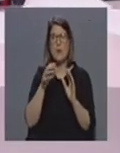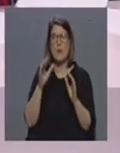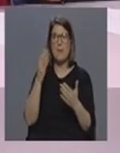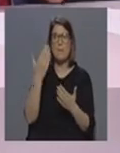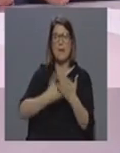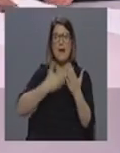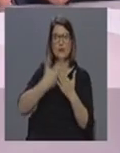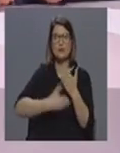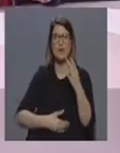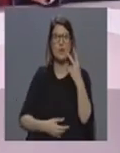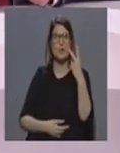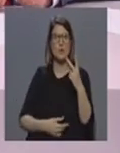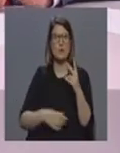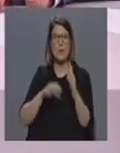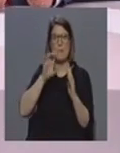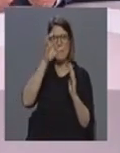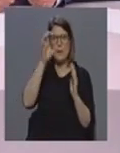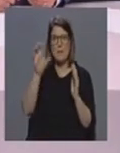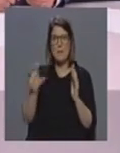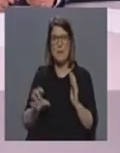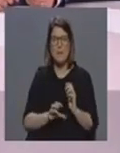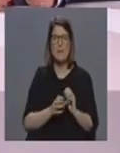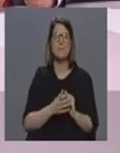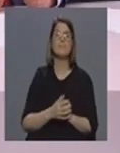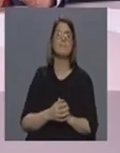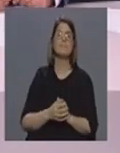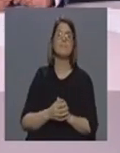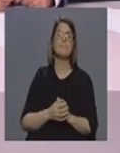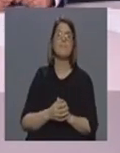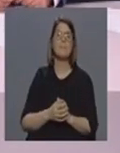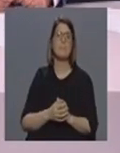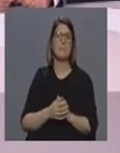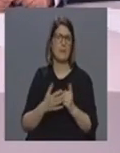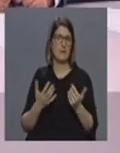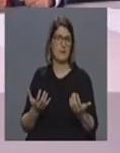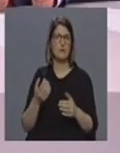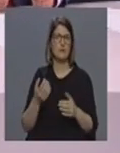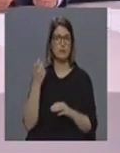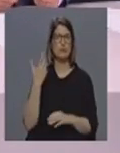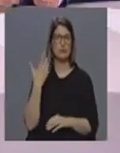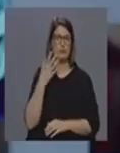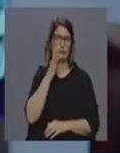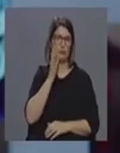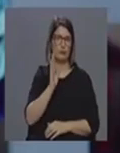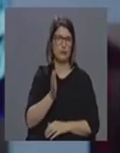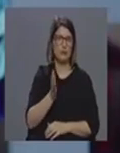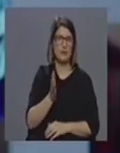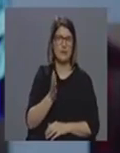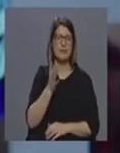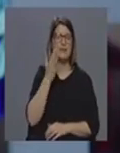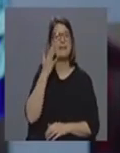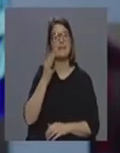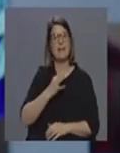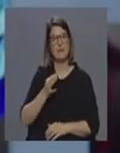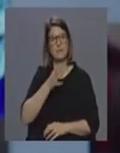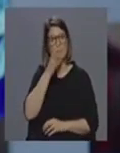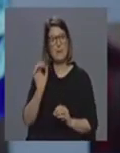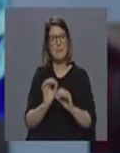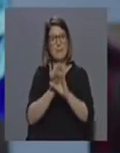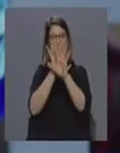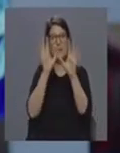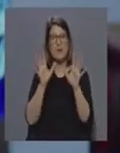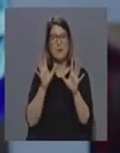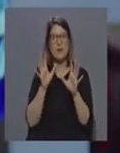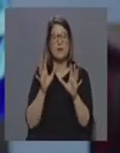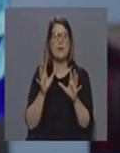praticamente com países nós ao fim e cabo temos como eu disse há pouco e tentei evidenciar isso nós temos então escalado